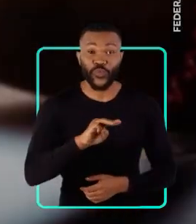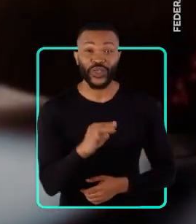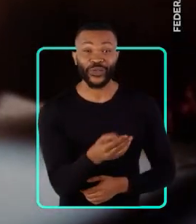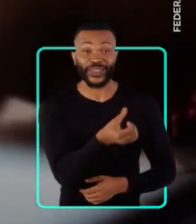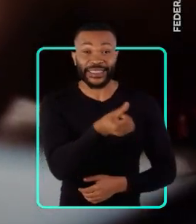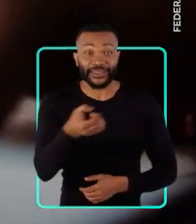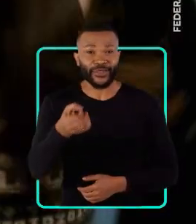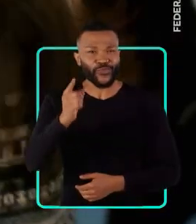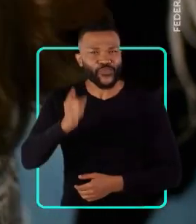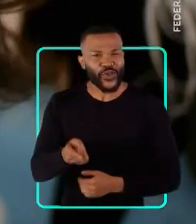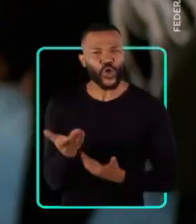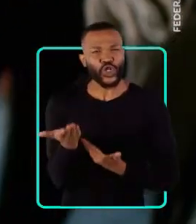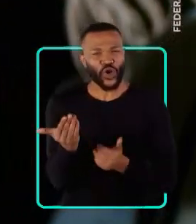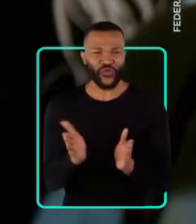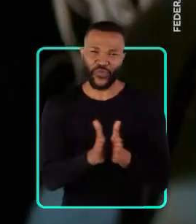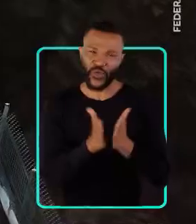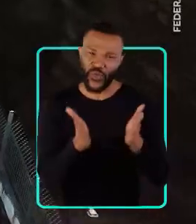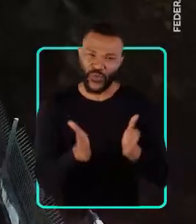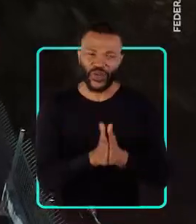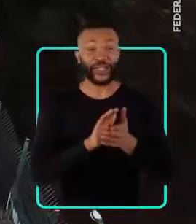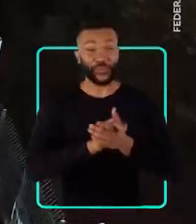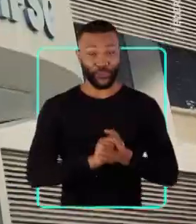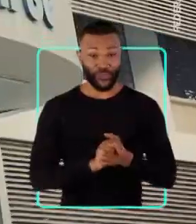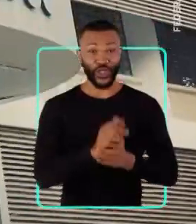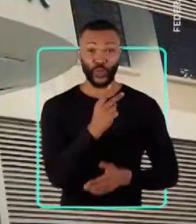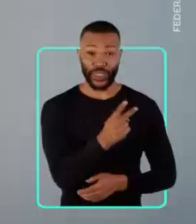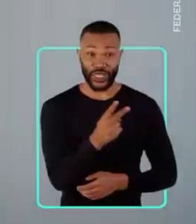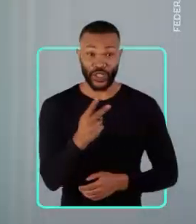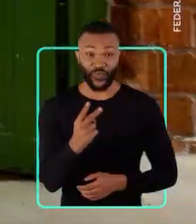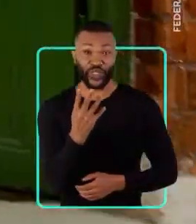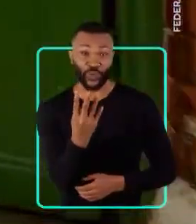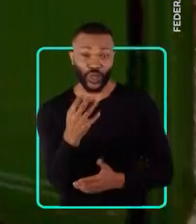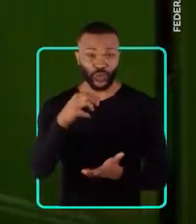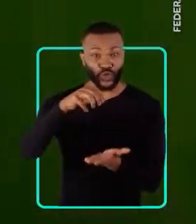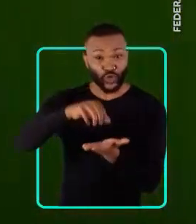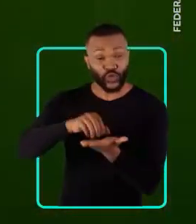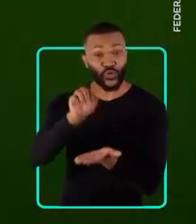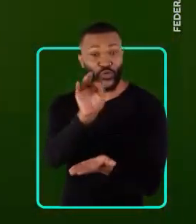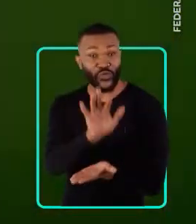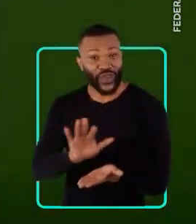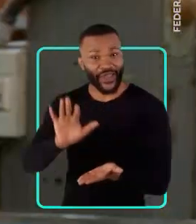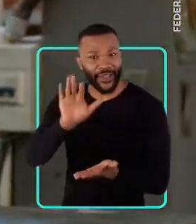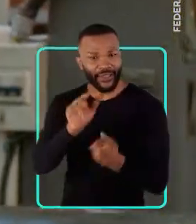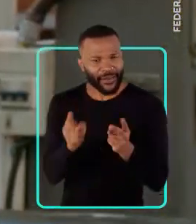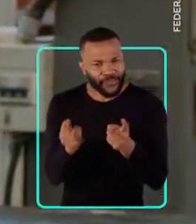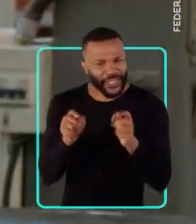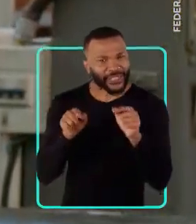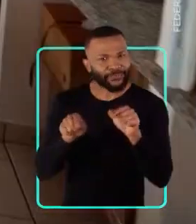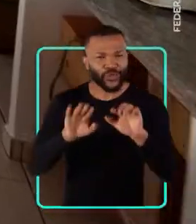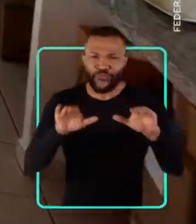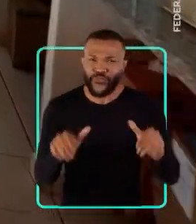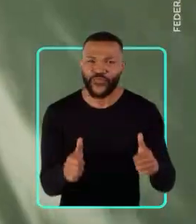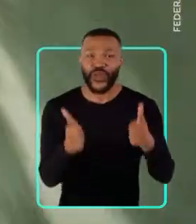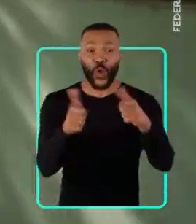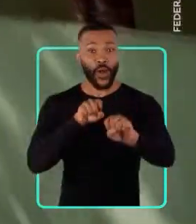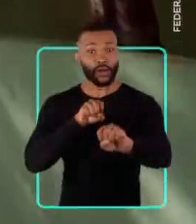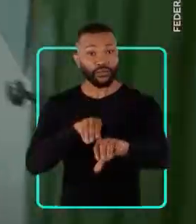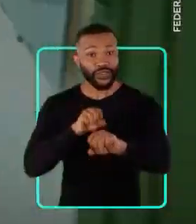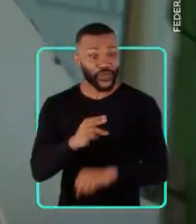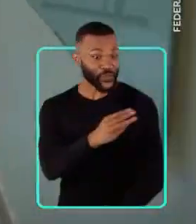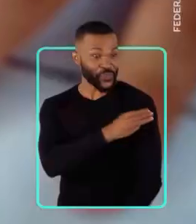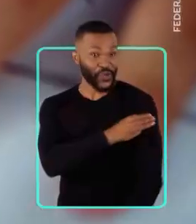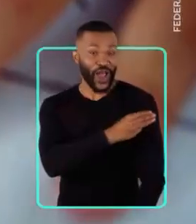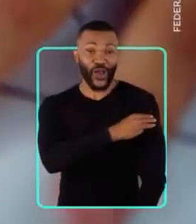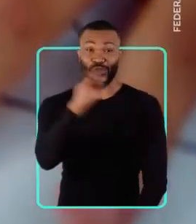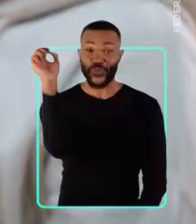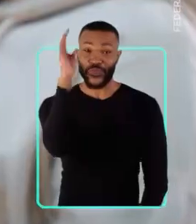mil jovens de baixa renda. 224 institutos federais reconhecidos como o melhor ensino médio